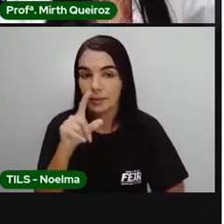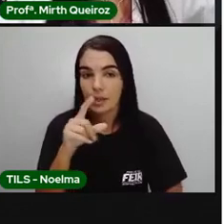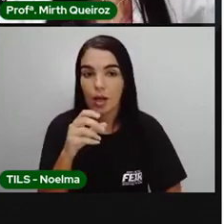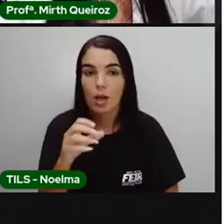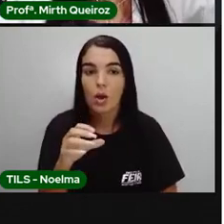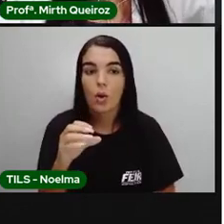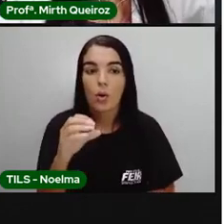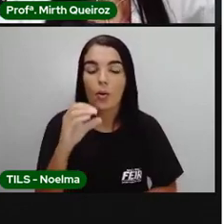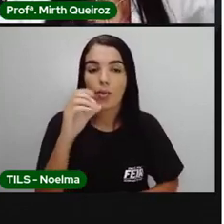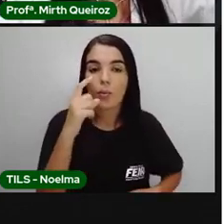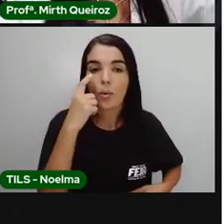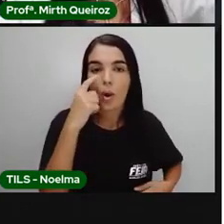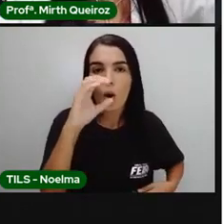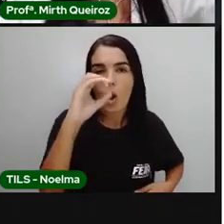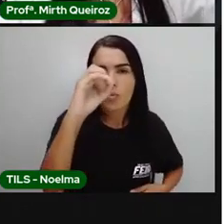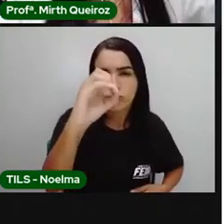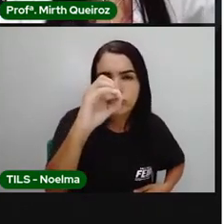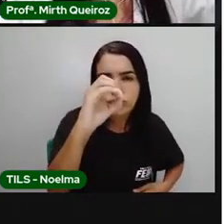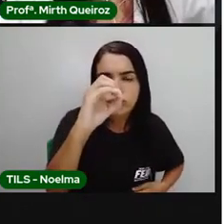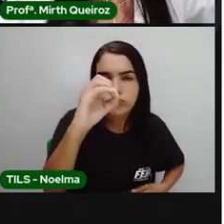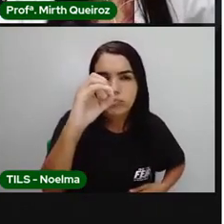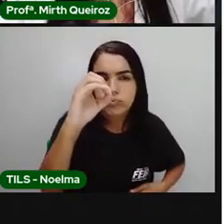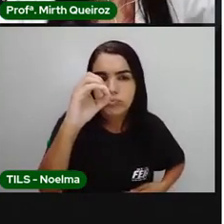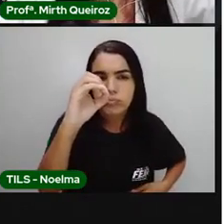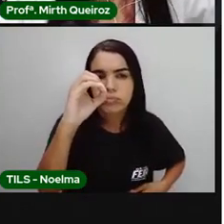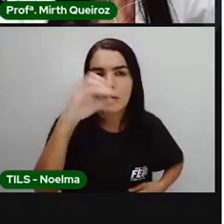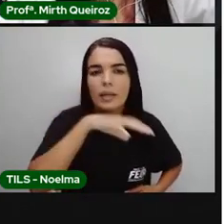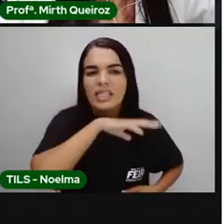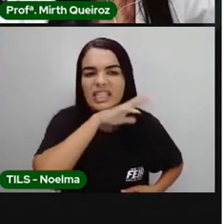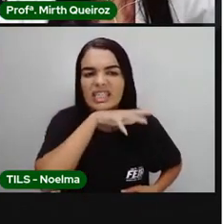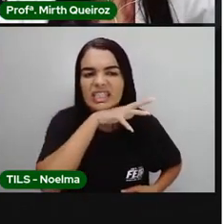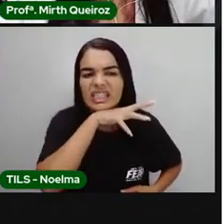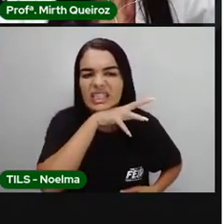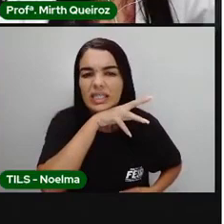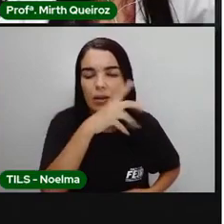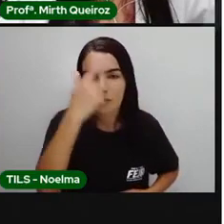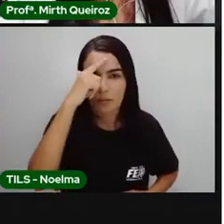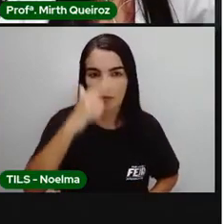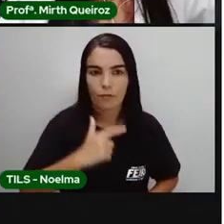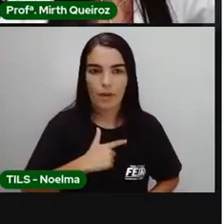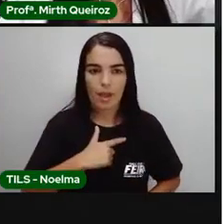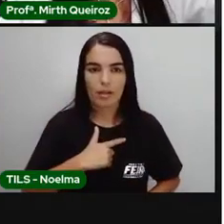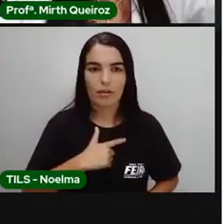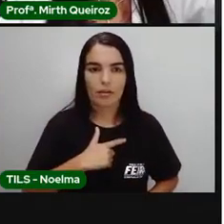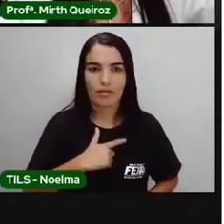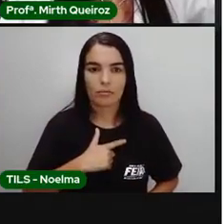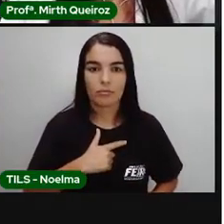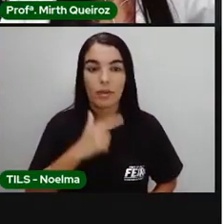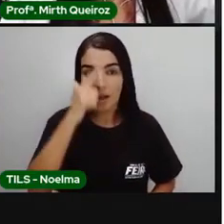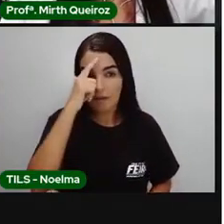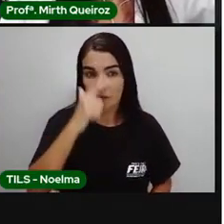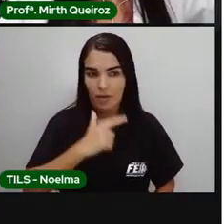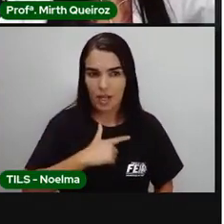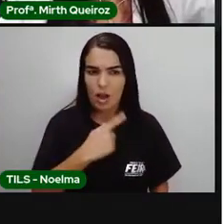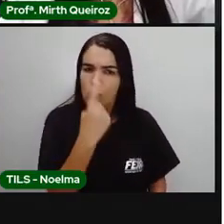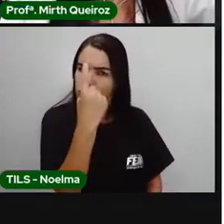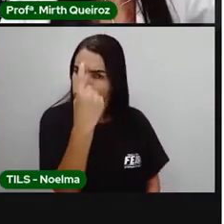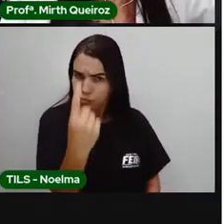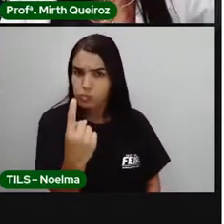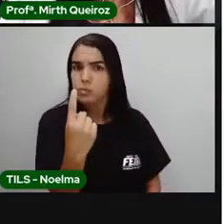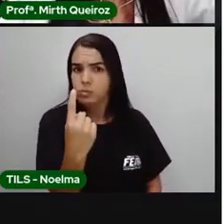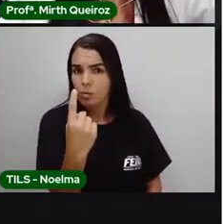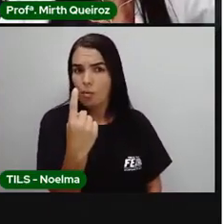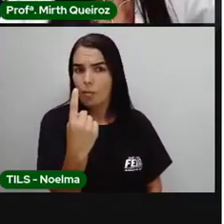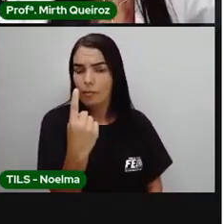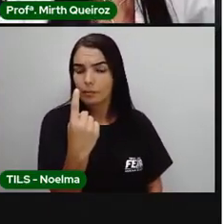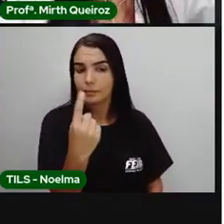O dinossaurinho feio. Se, ou, ou quem, o dinossaurinho é um só. Feio,